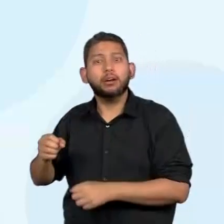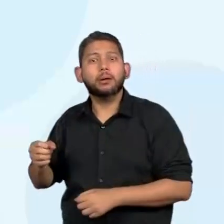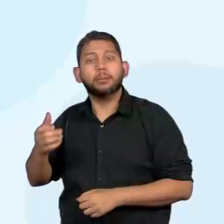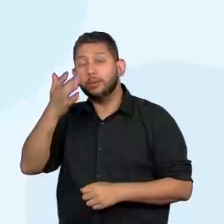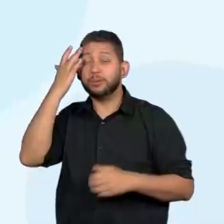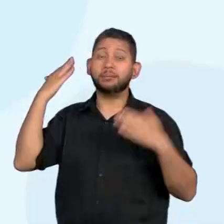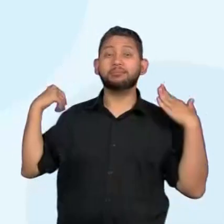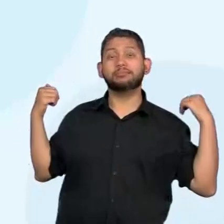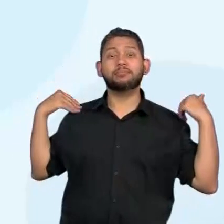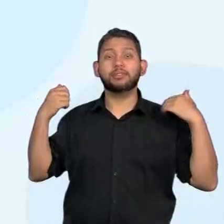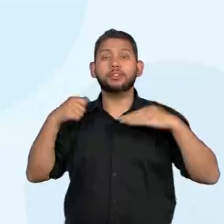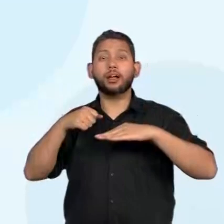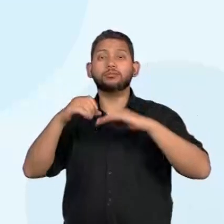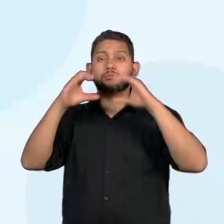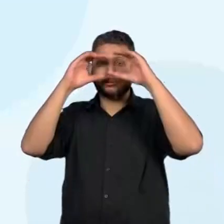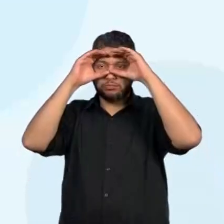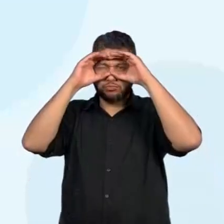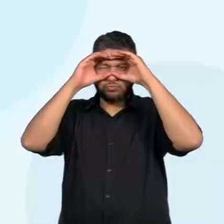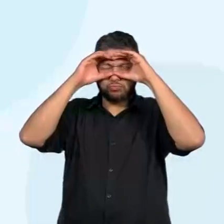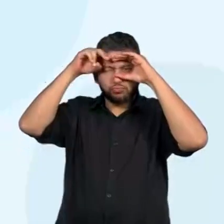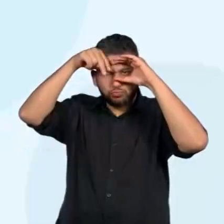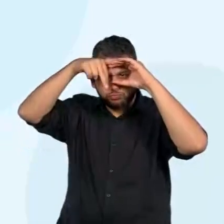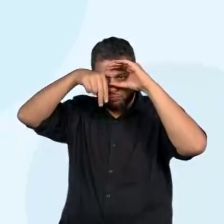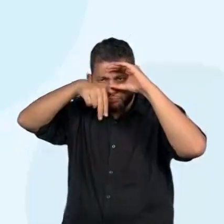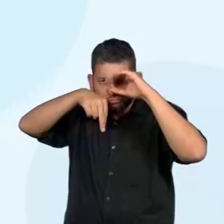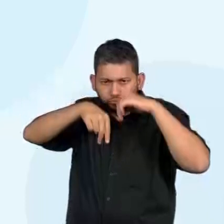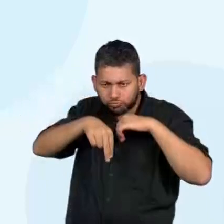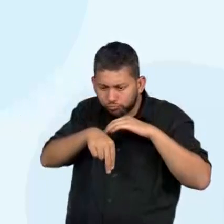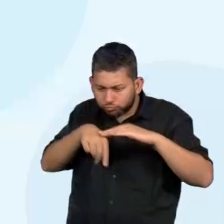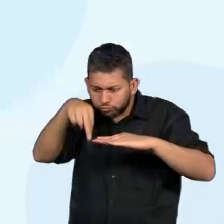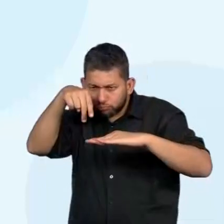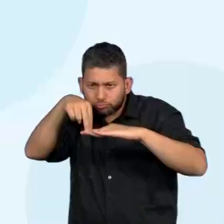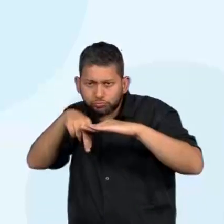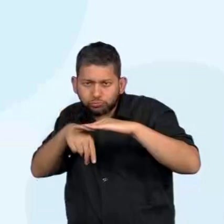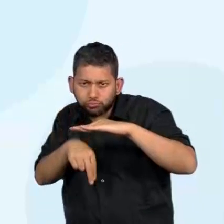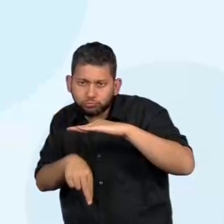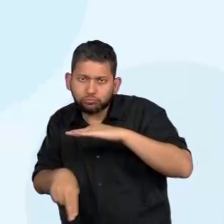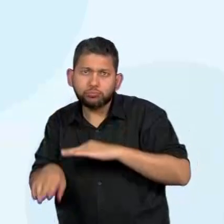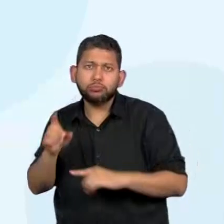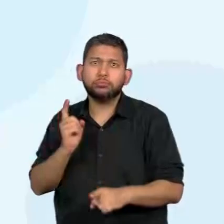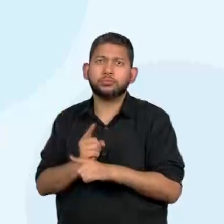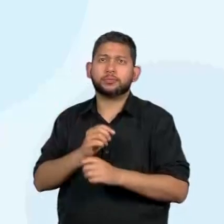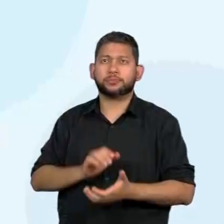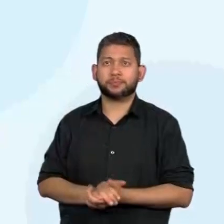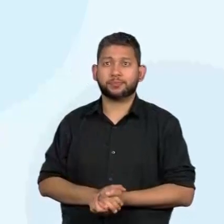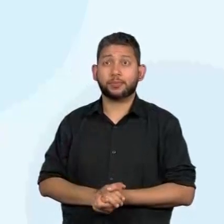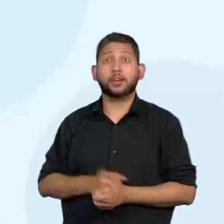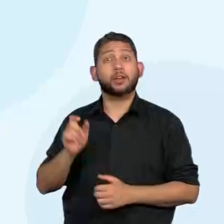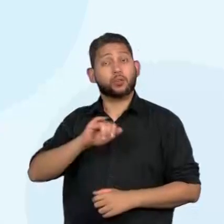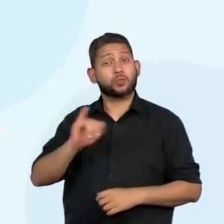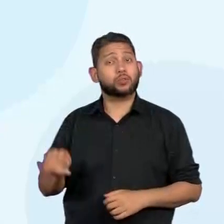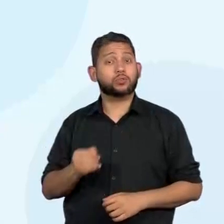setembro de 2021. Logo abaixo também vem o subtítulo, o lead, a